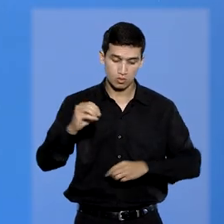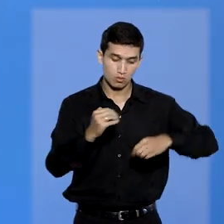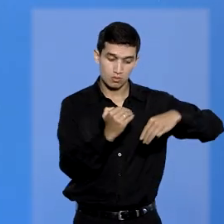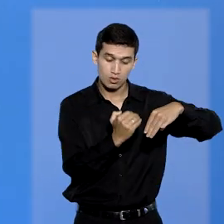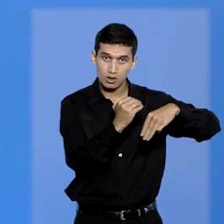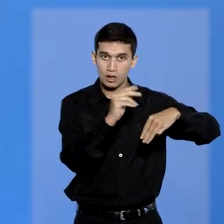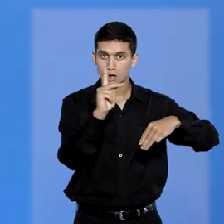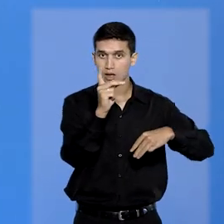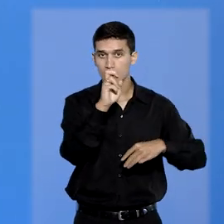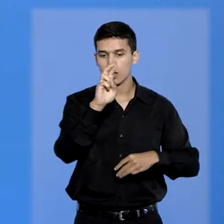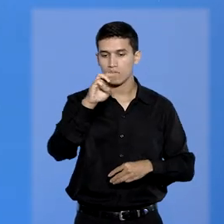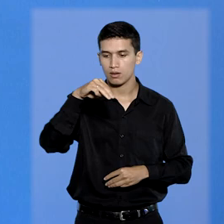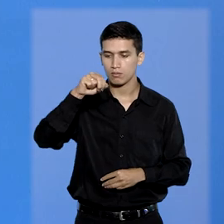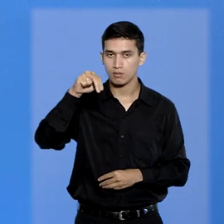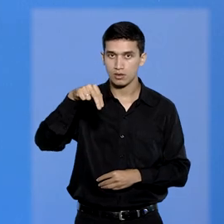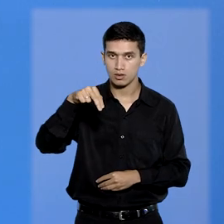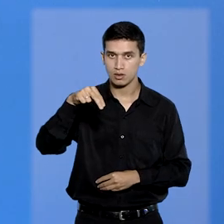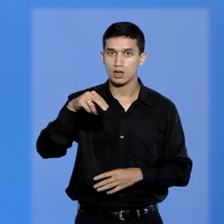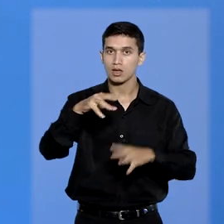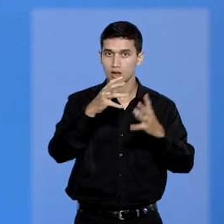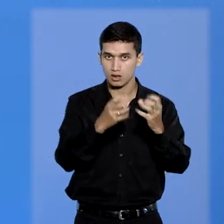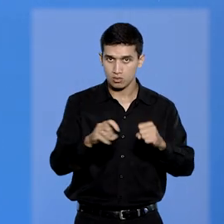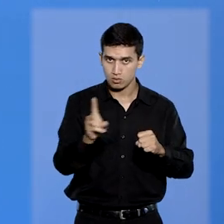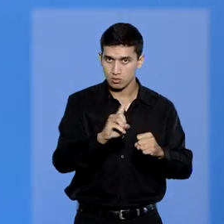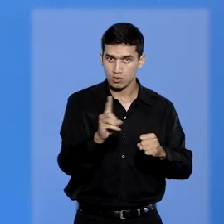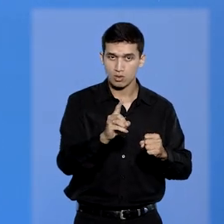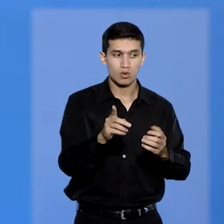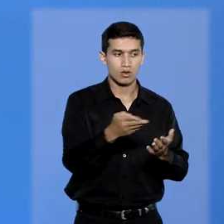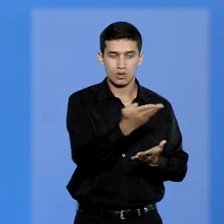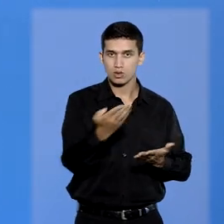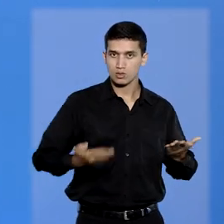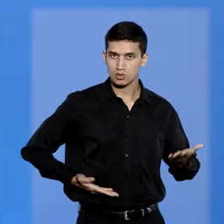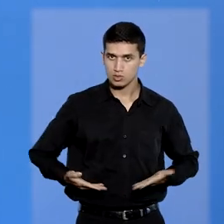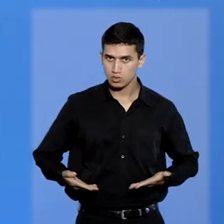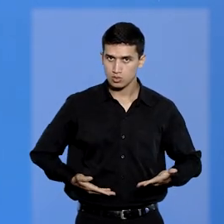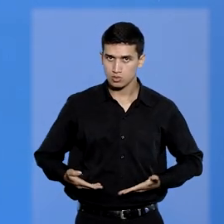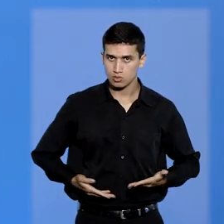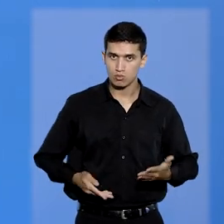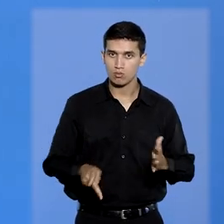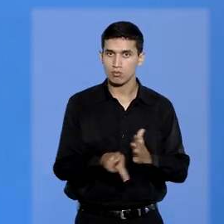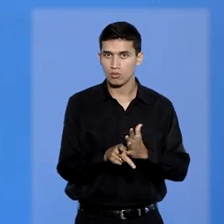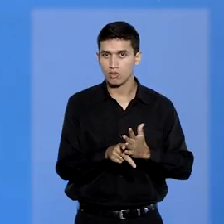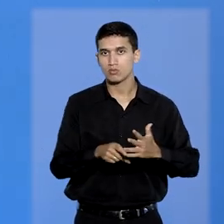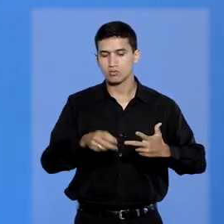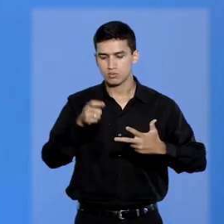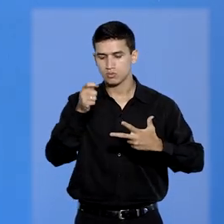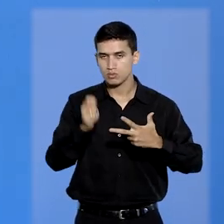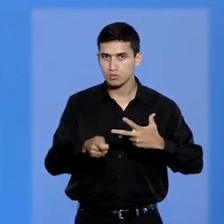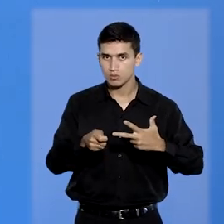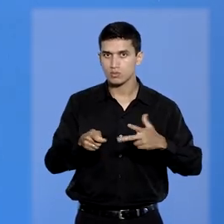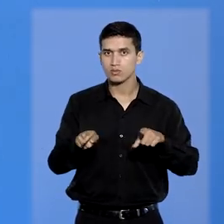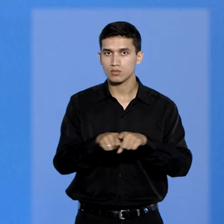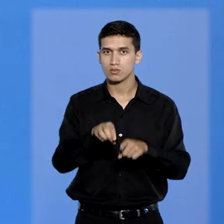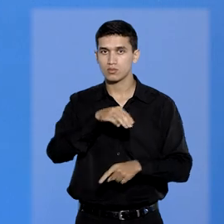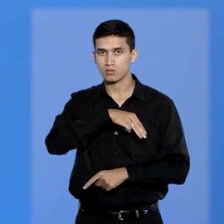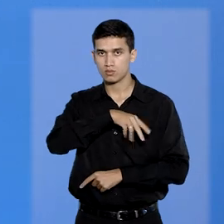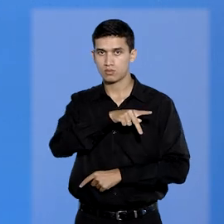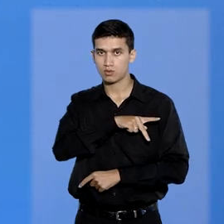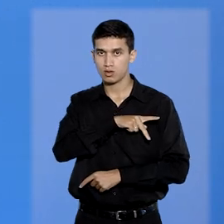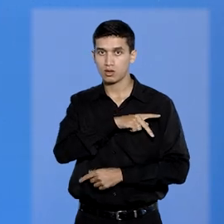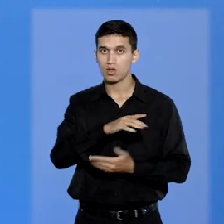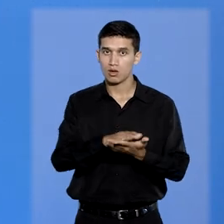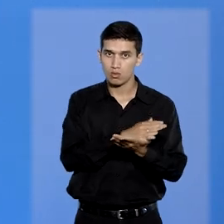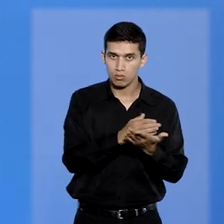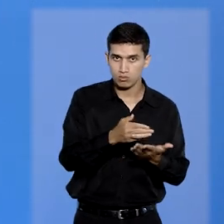Herman Benjamin suspendeu as execuções de servidores do Judiciário e do Ministério Público em ações sobre